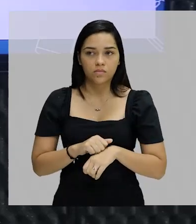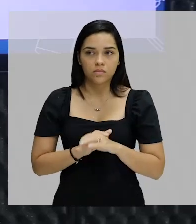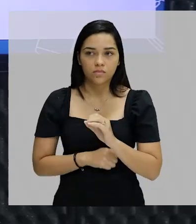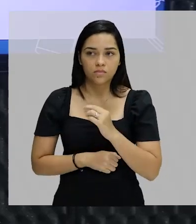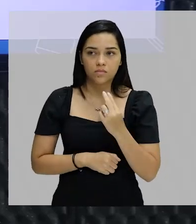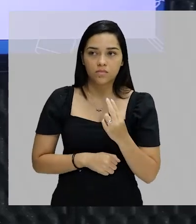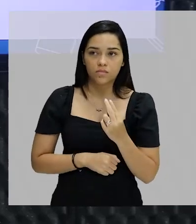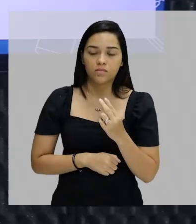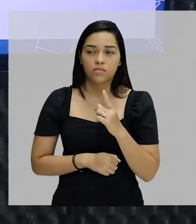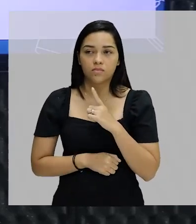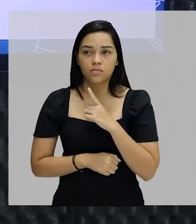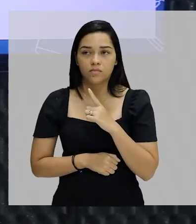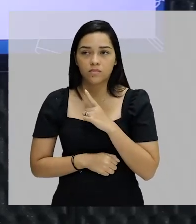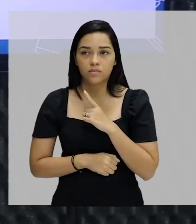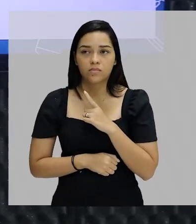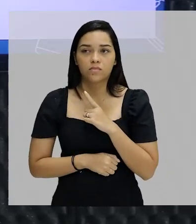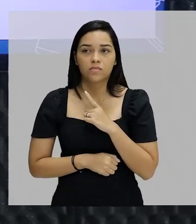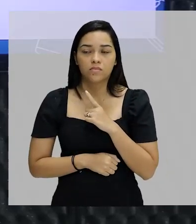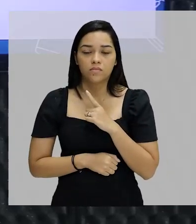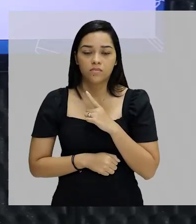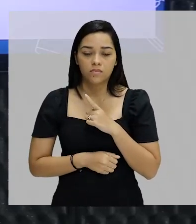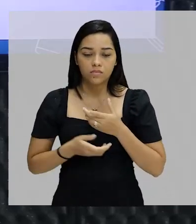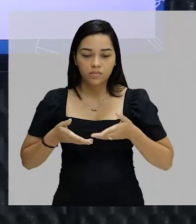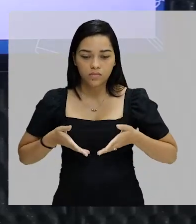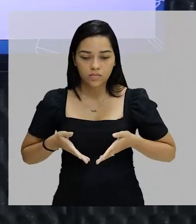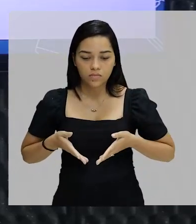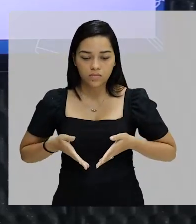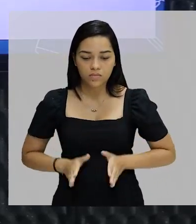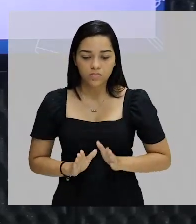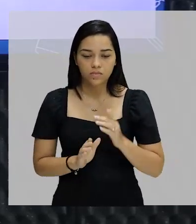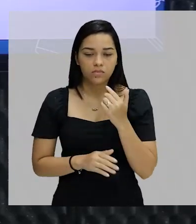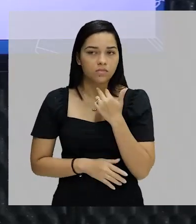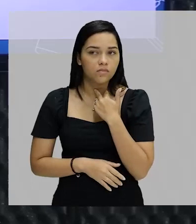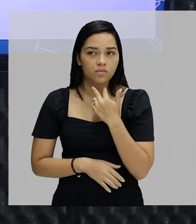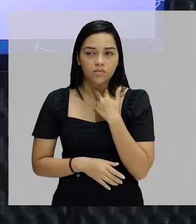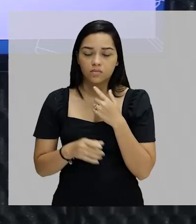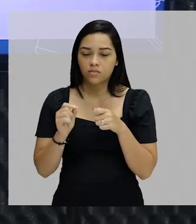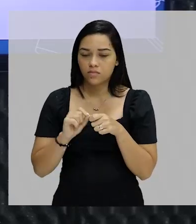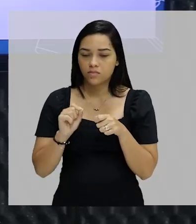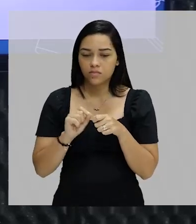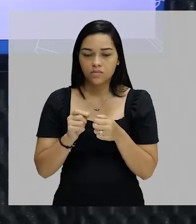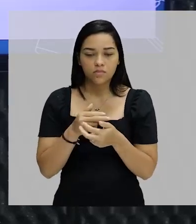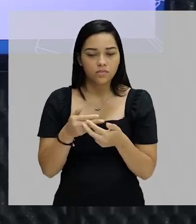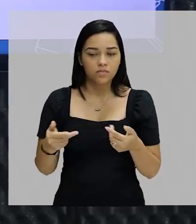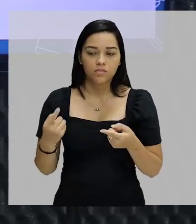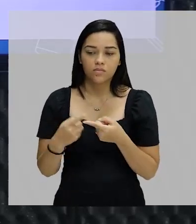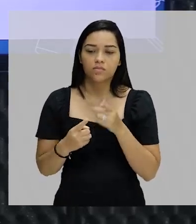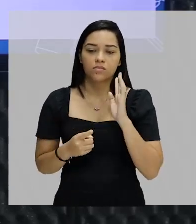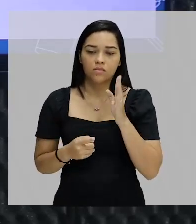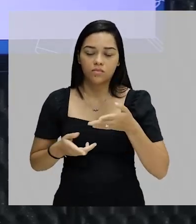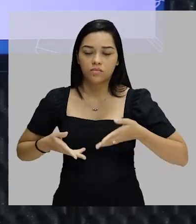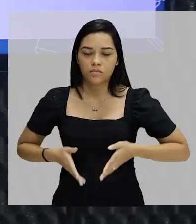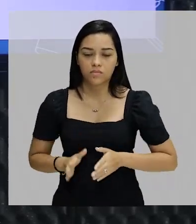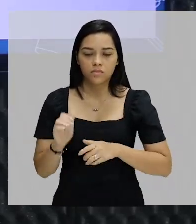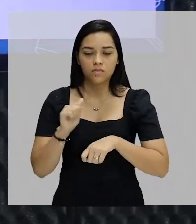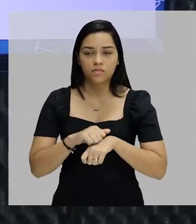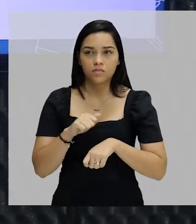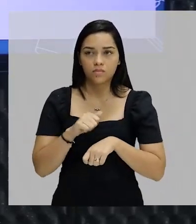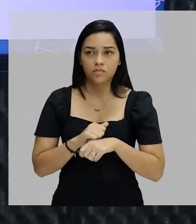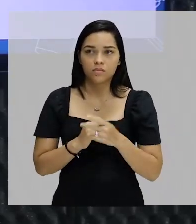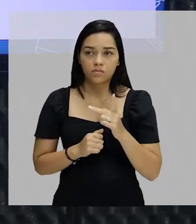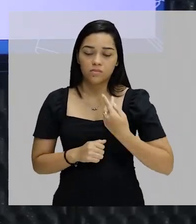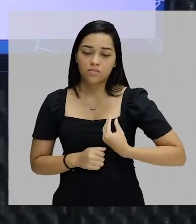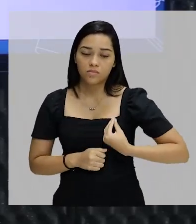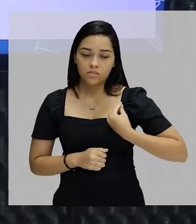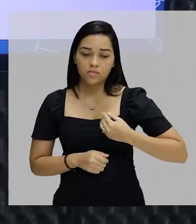pobreza deixa de ser uma condição de nascimento, onde não se pode fazer muita coisa, porque você já nasceu pobre, provavelmente a tua